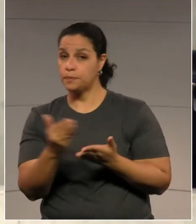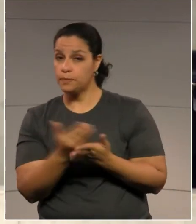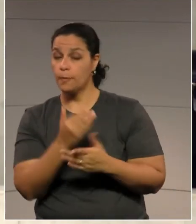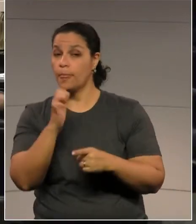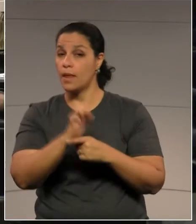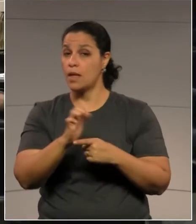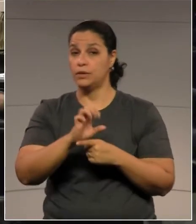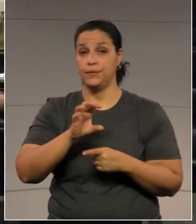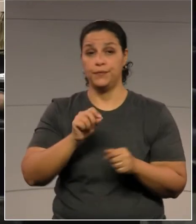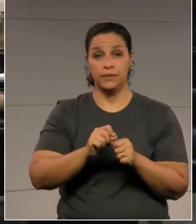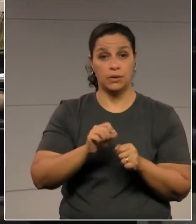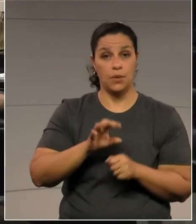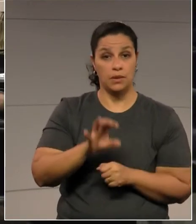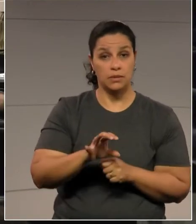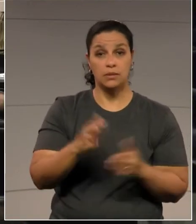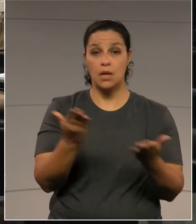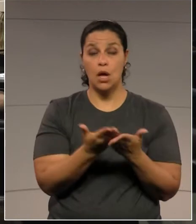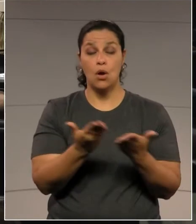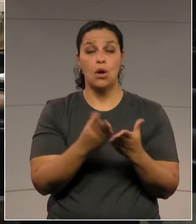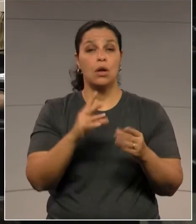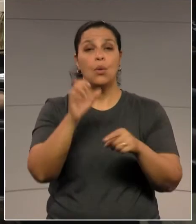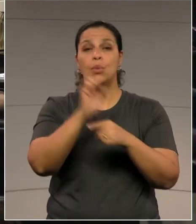essa vertente, o Estado sumiu.